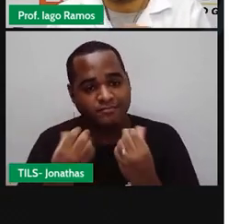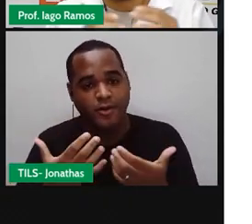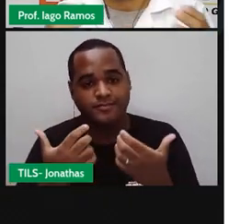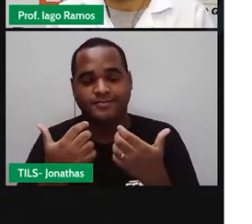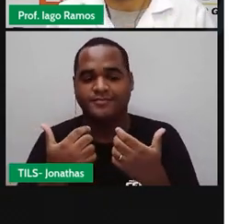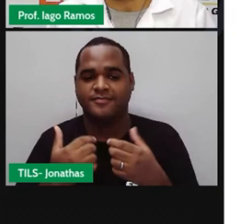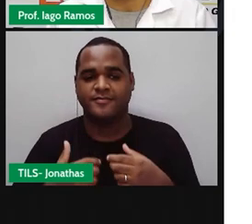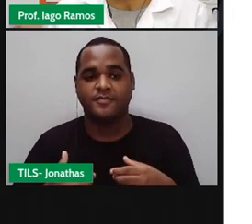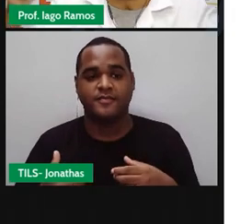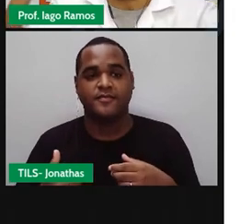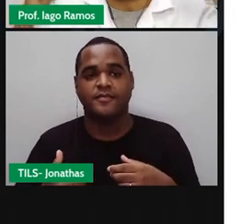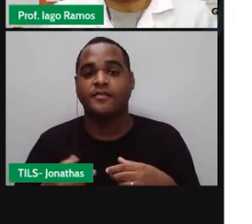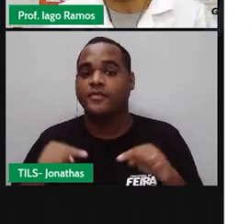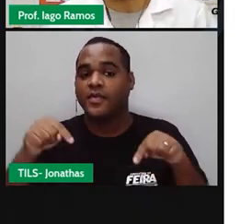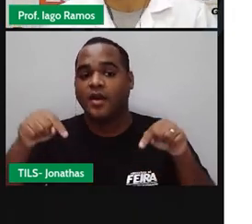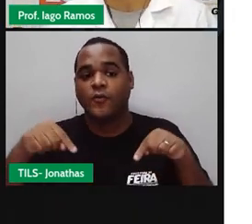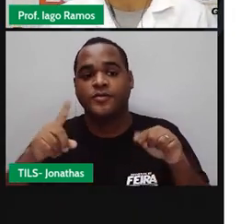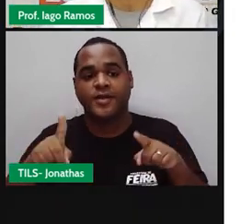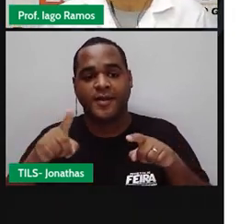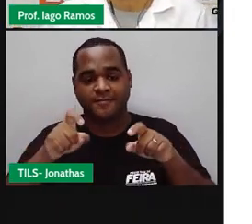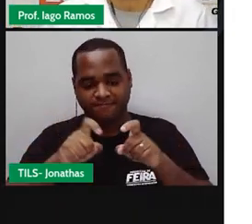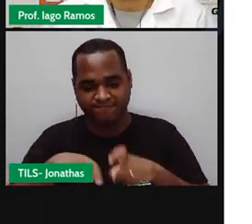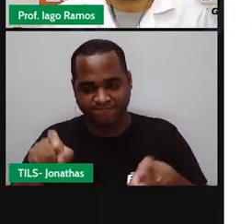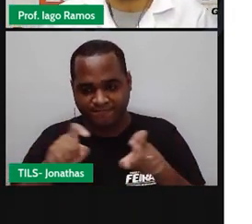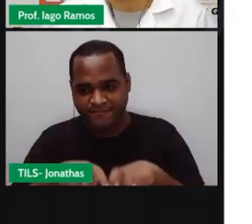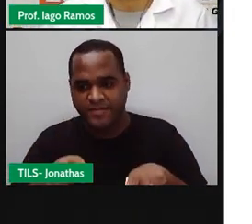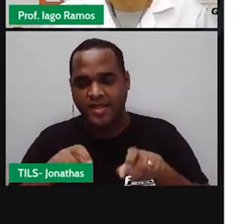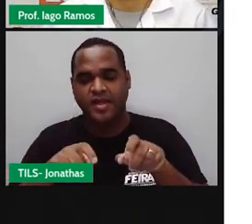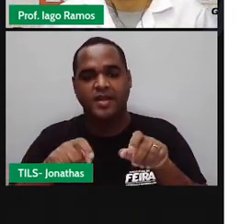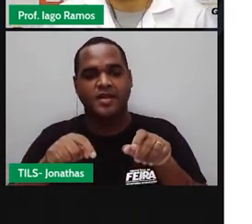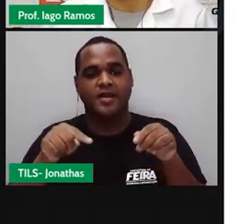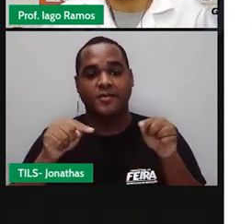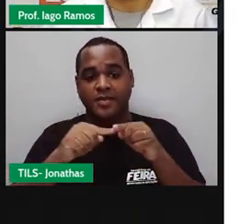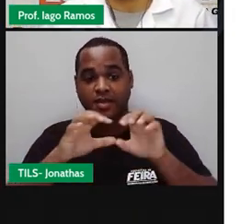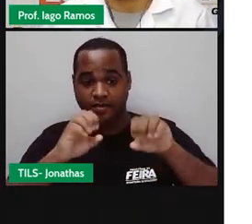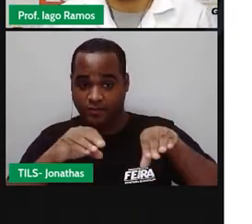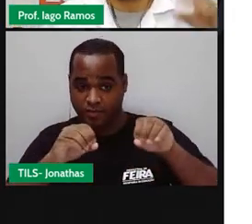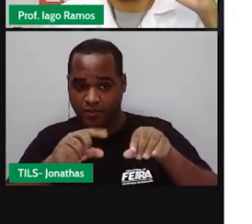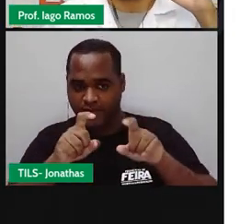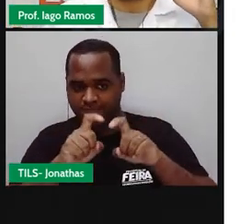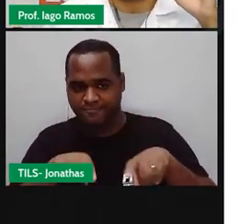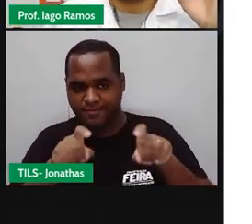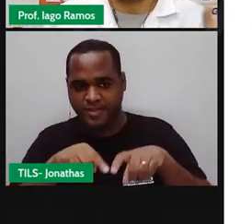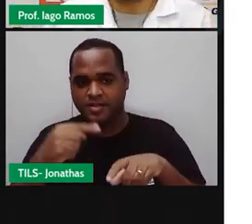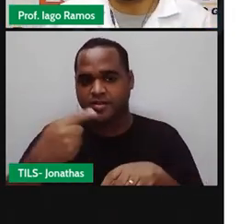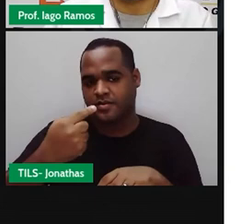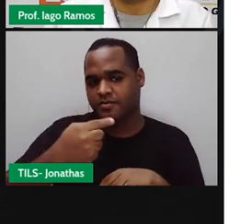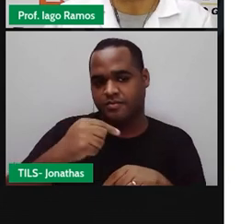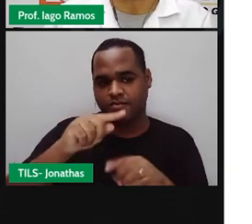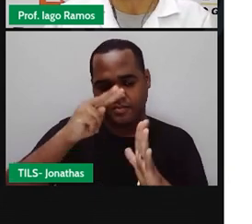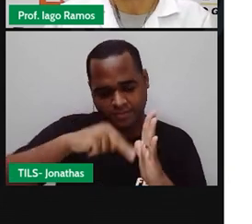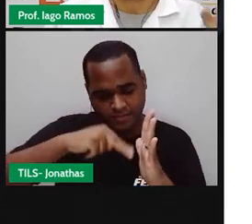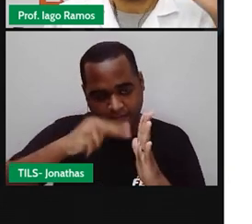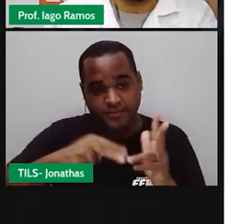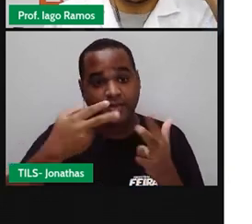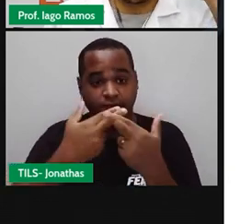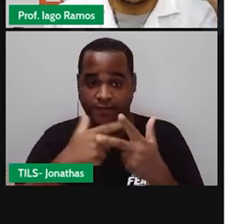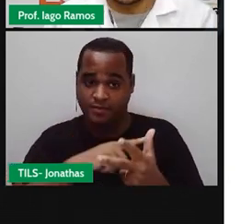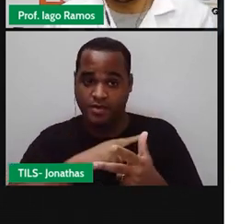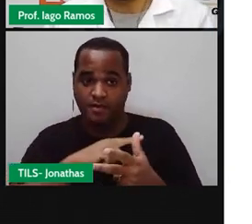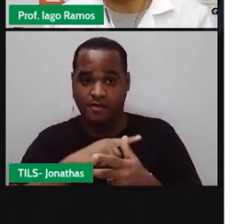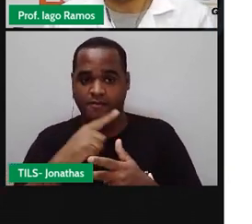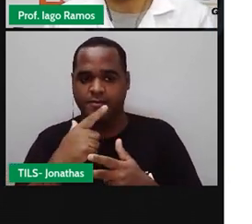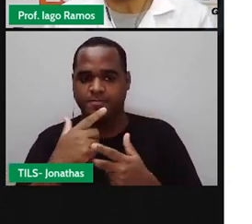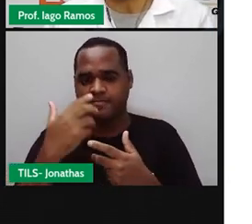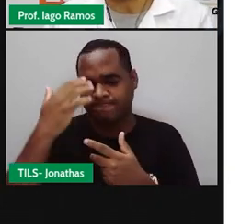estudar. Fica onde? Na descrição da aula, você acessa, primeiro, o material de leitura, para dar